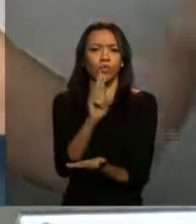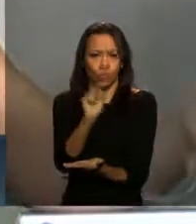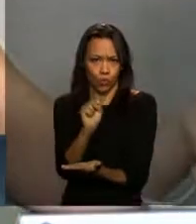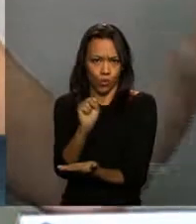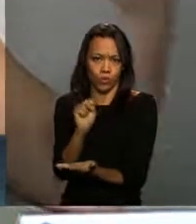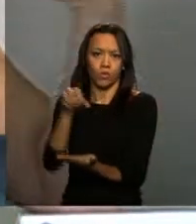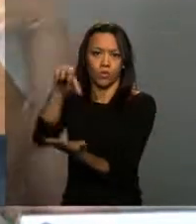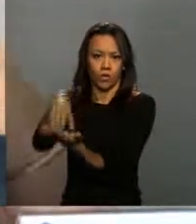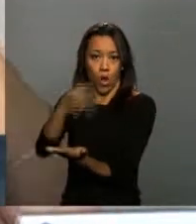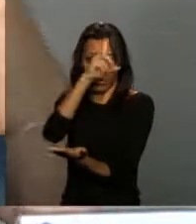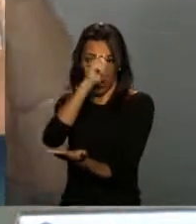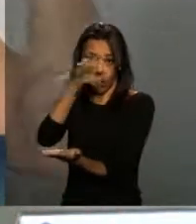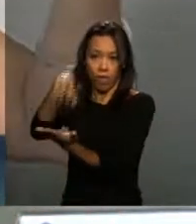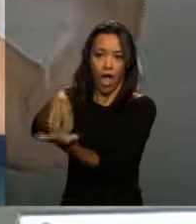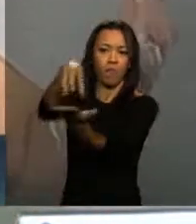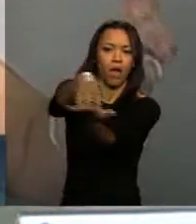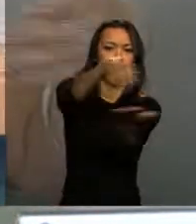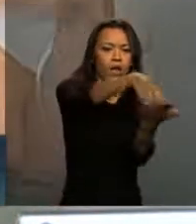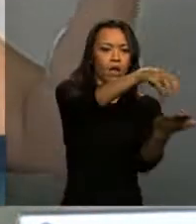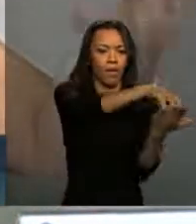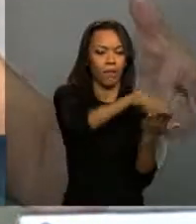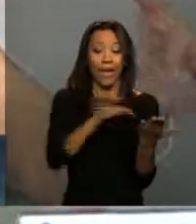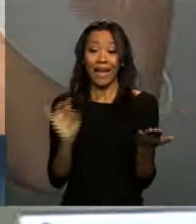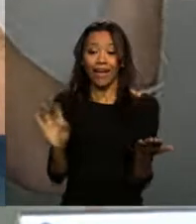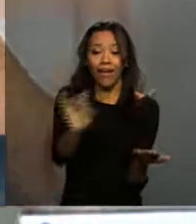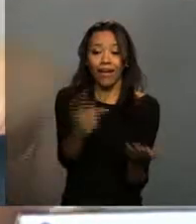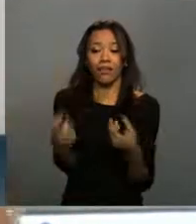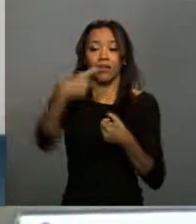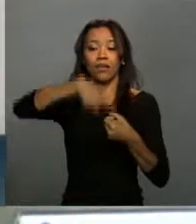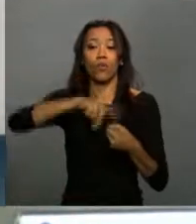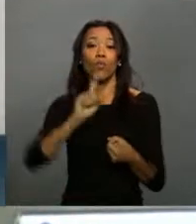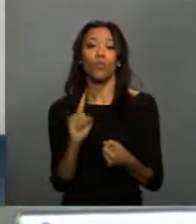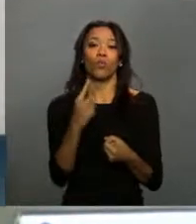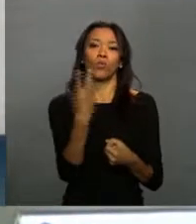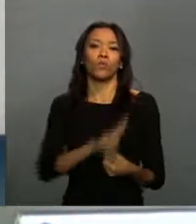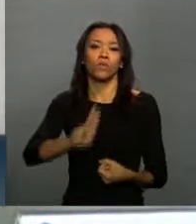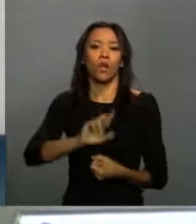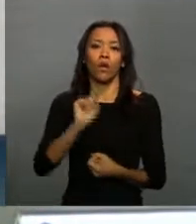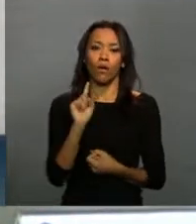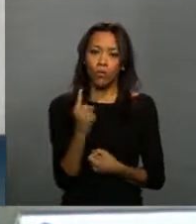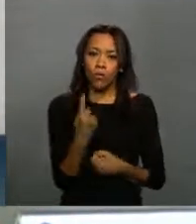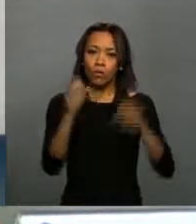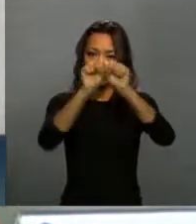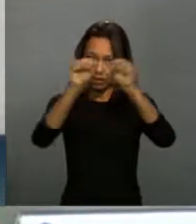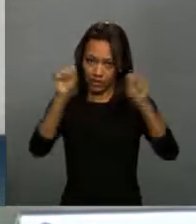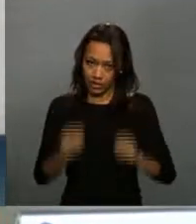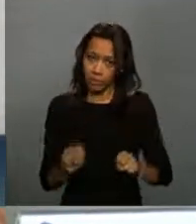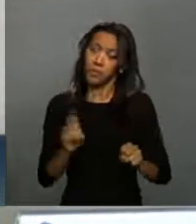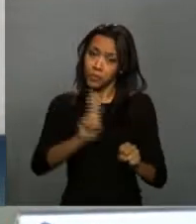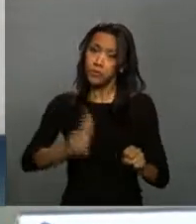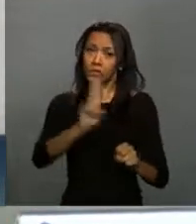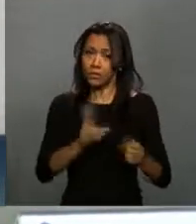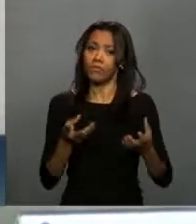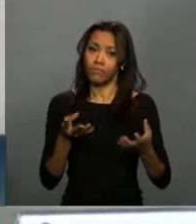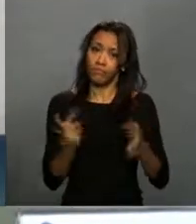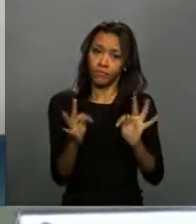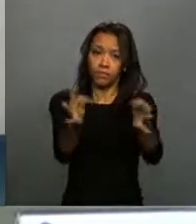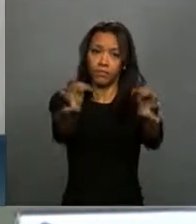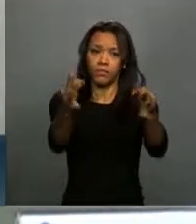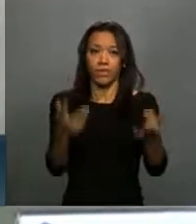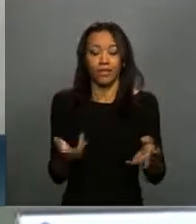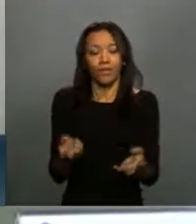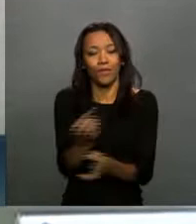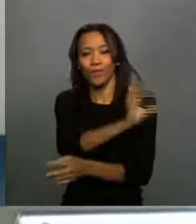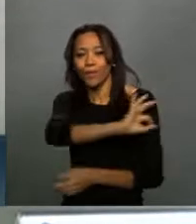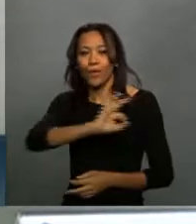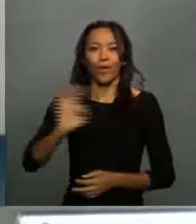Estudo Hospitalar, para que a gente possa ter, cada vez mais, de fato, um processo informatizado nos nossos serviços. Então, queria desejar